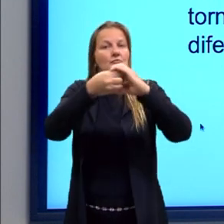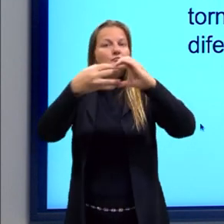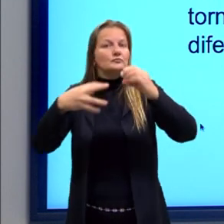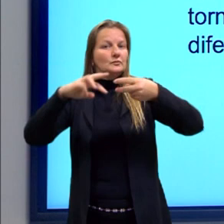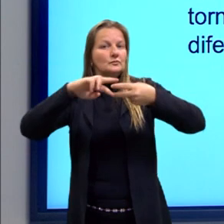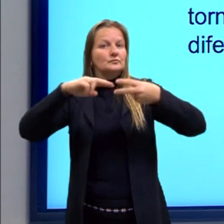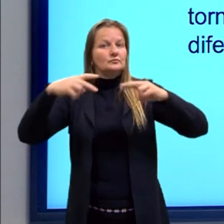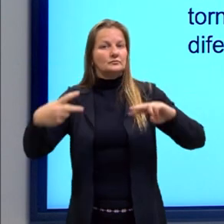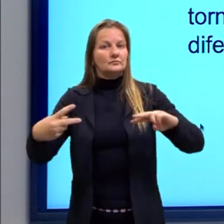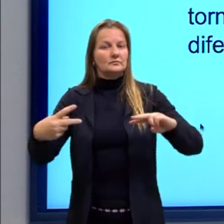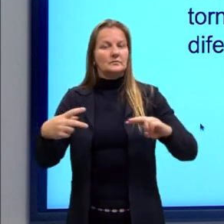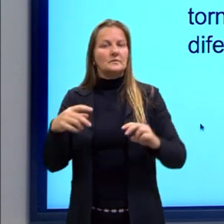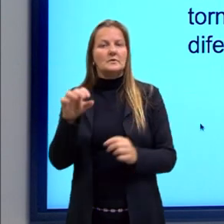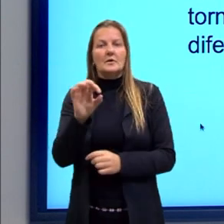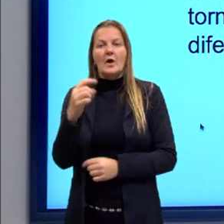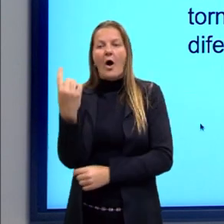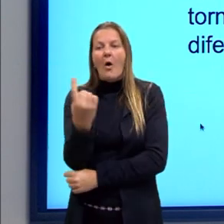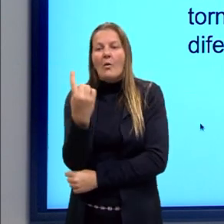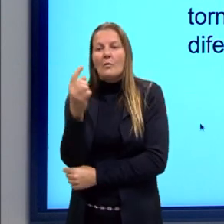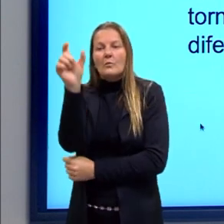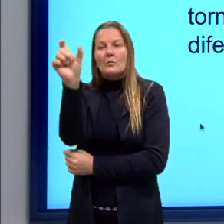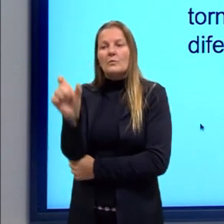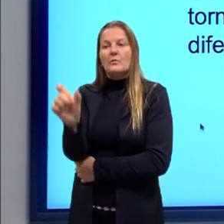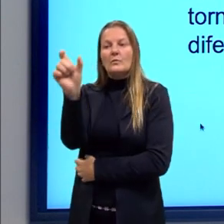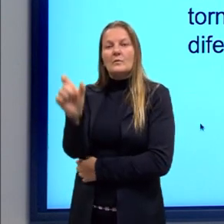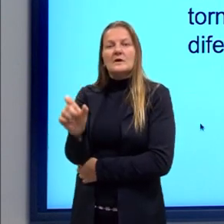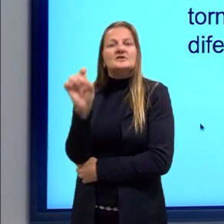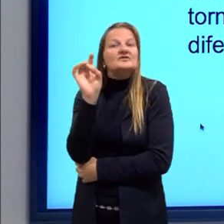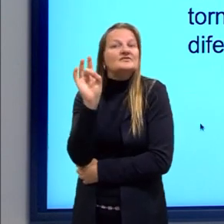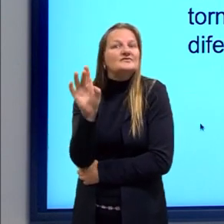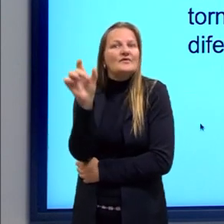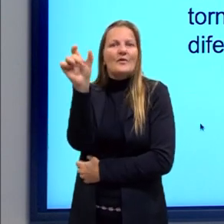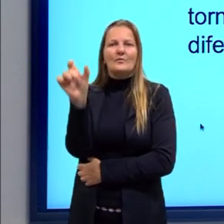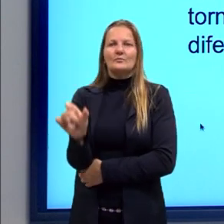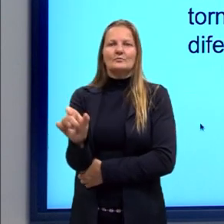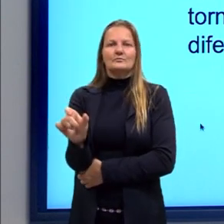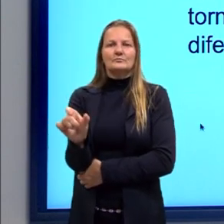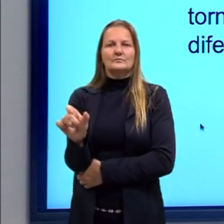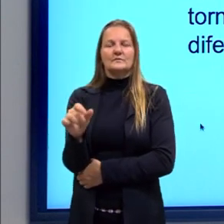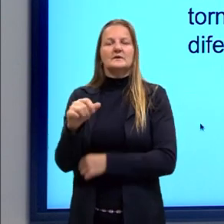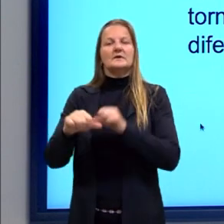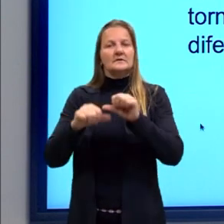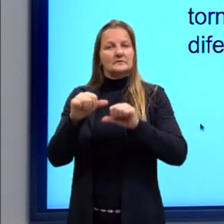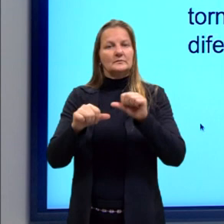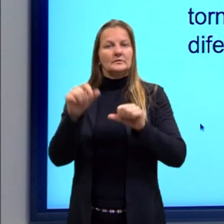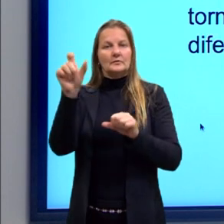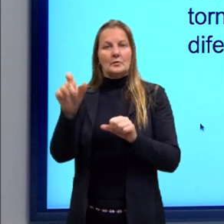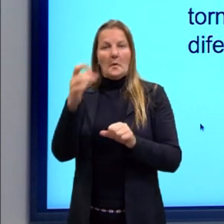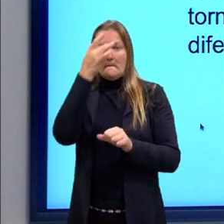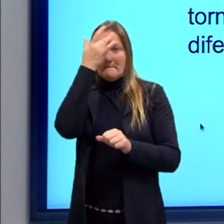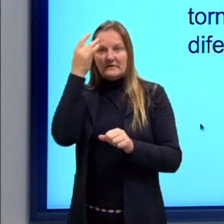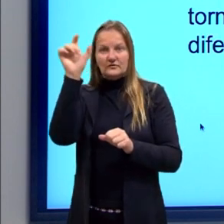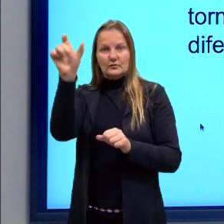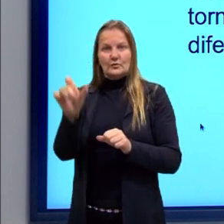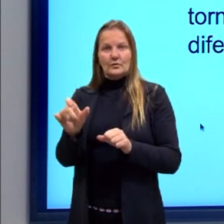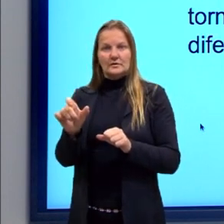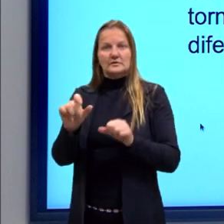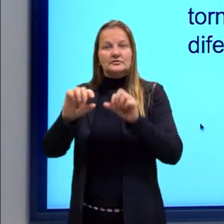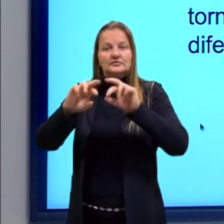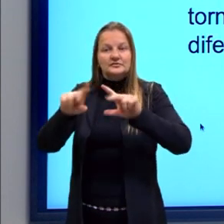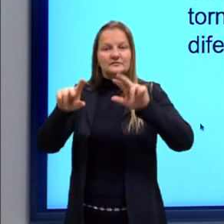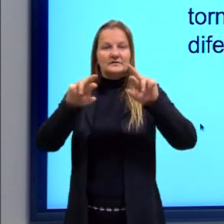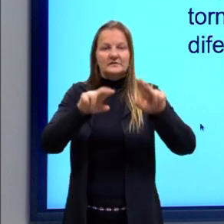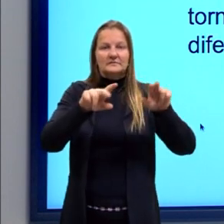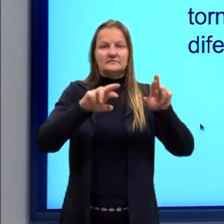que tornam certas propriedades únicas, transformando um indivíduo diferente do